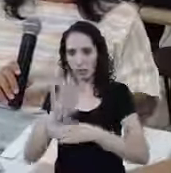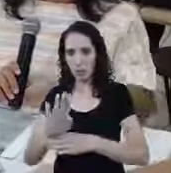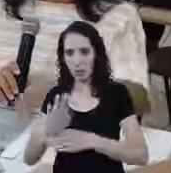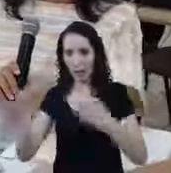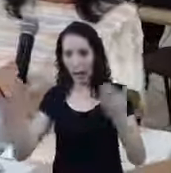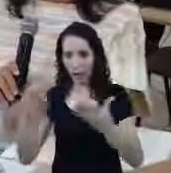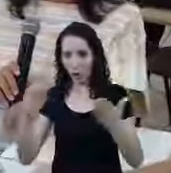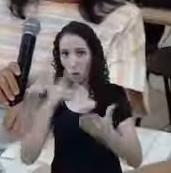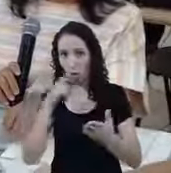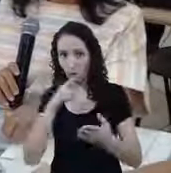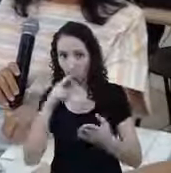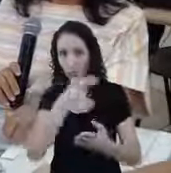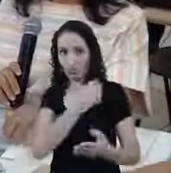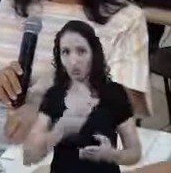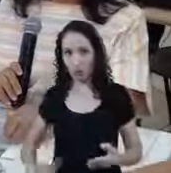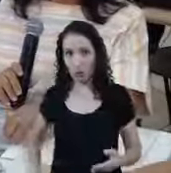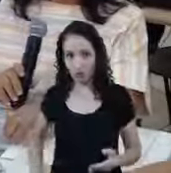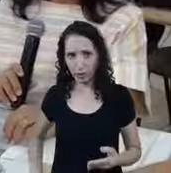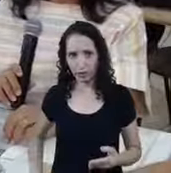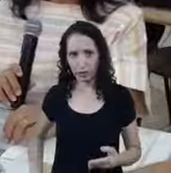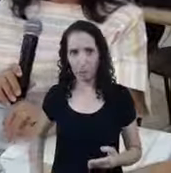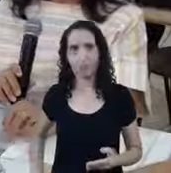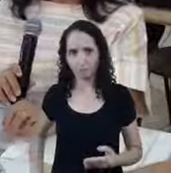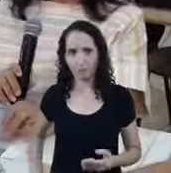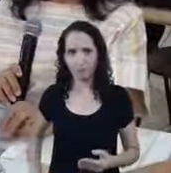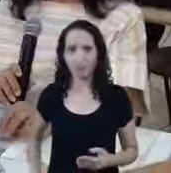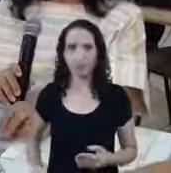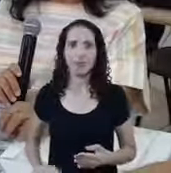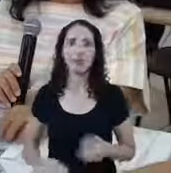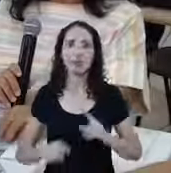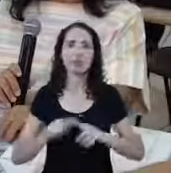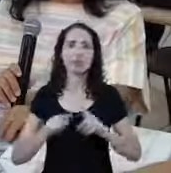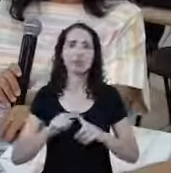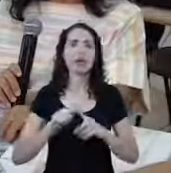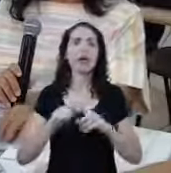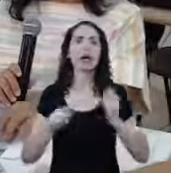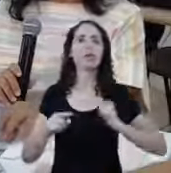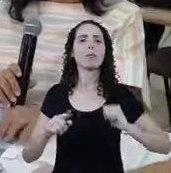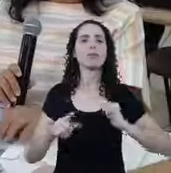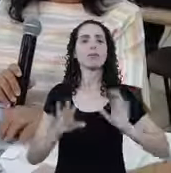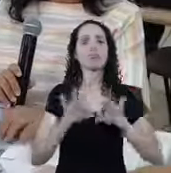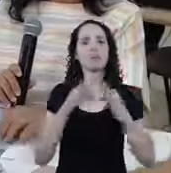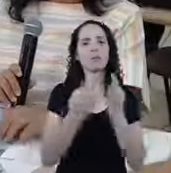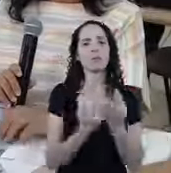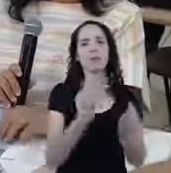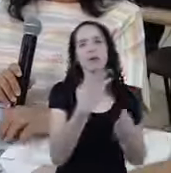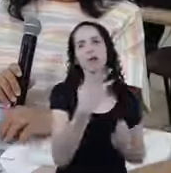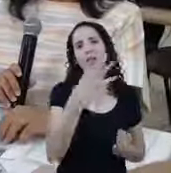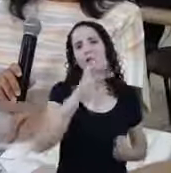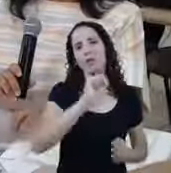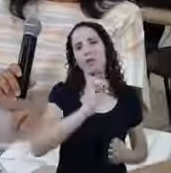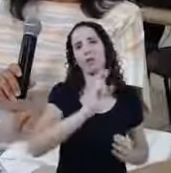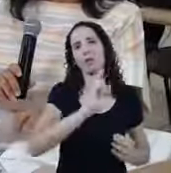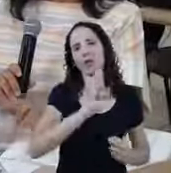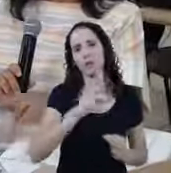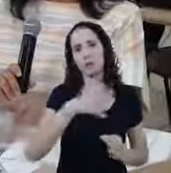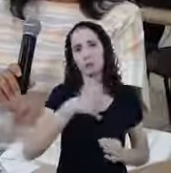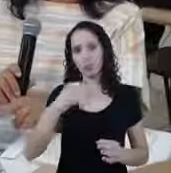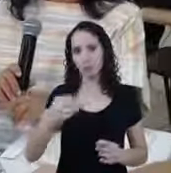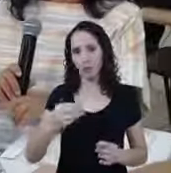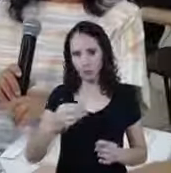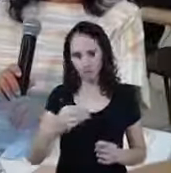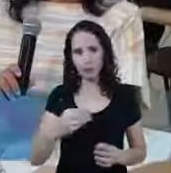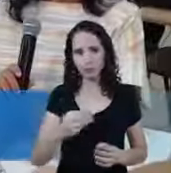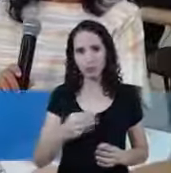O Bolsa Família É um valor de R$48,00 por filho Então é caso raro E pode